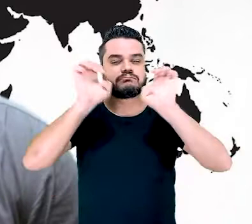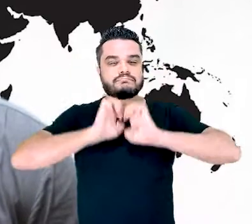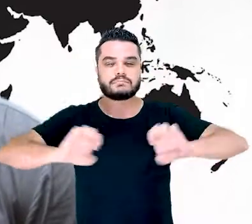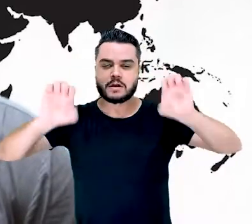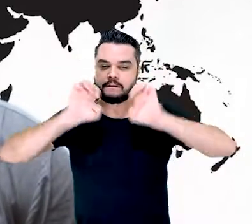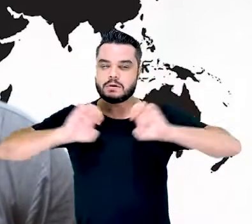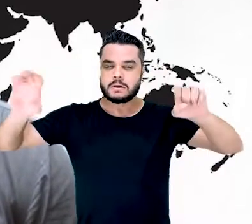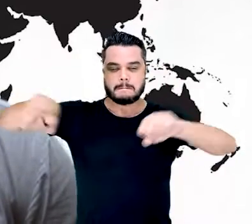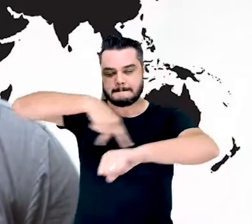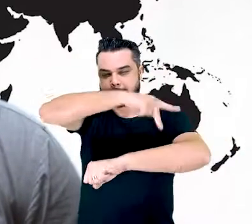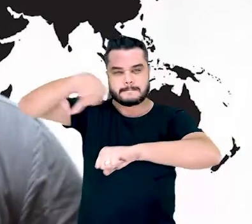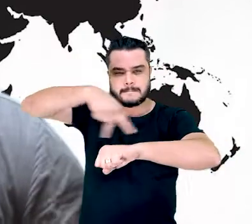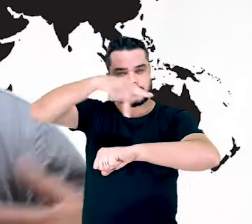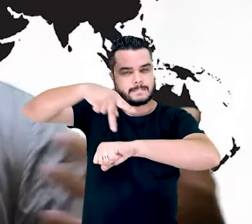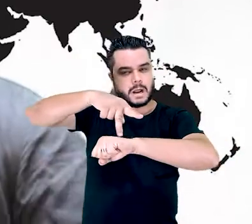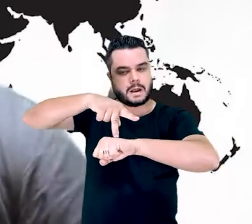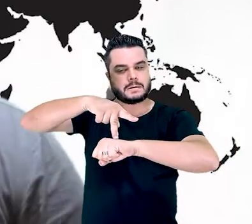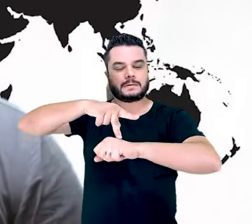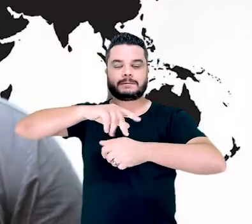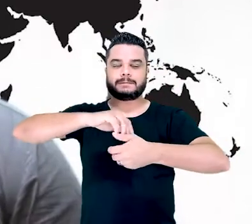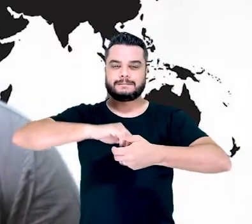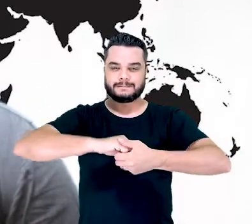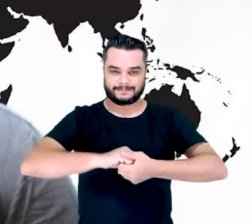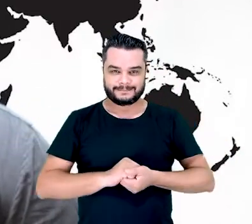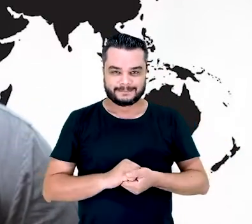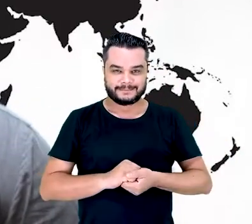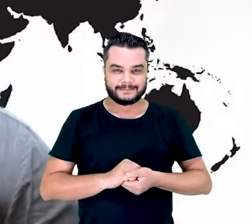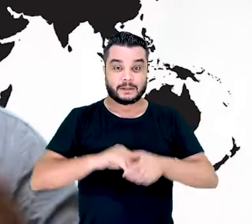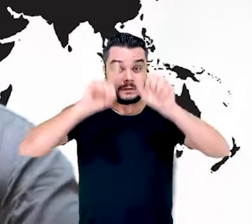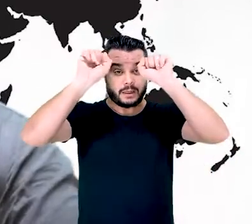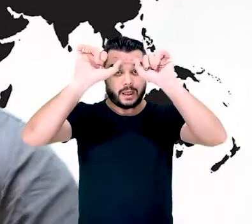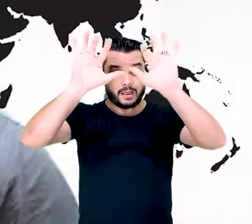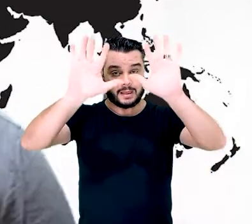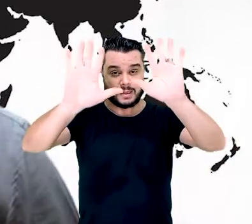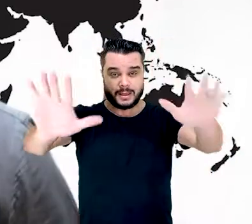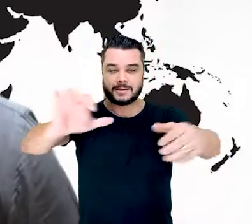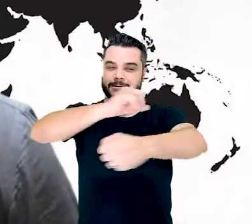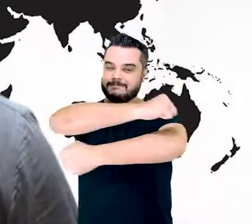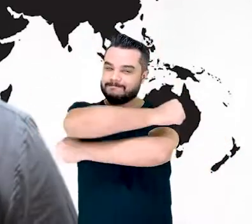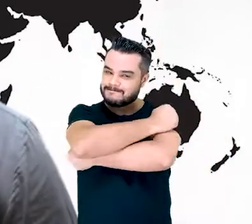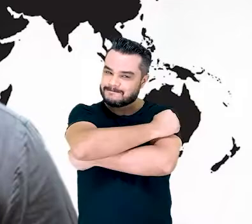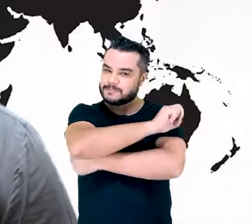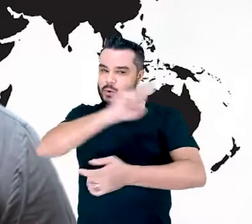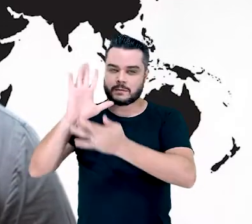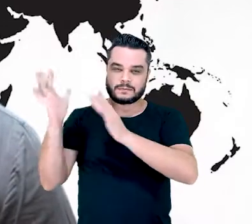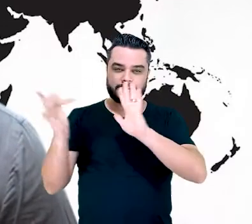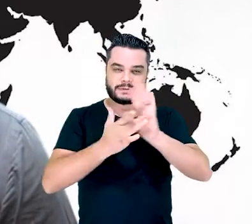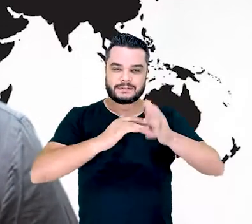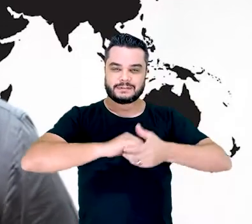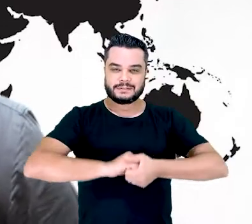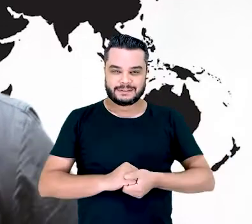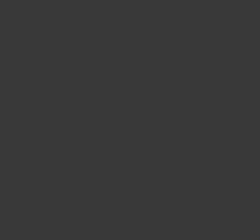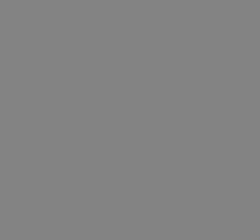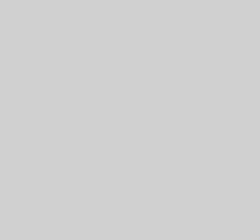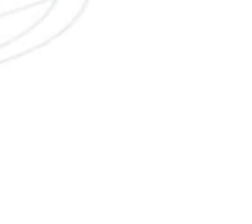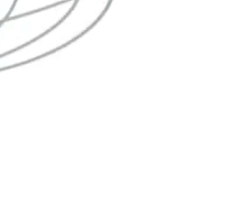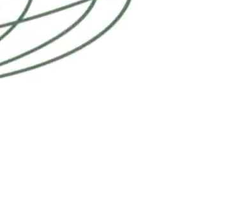de pregar o Evangelho até os confins da terra. Deus abençoe a todos, em nome do Senhor Jesus.